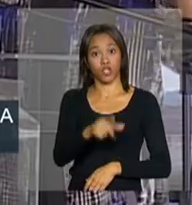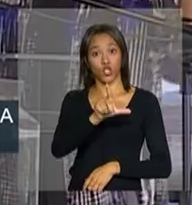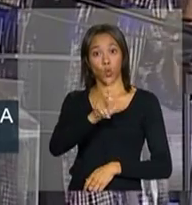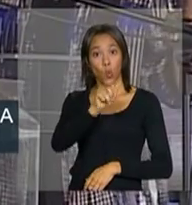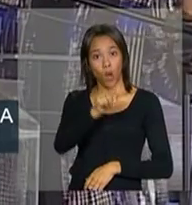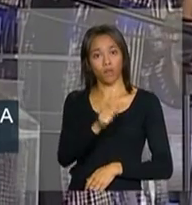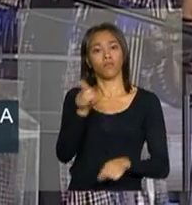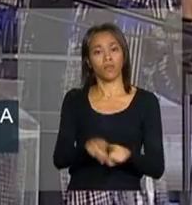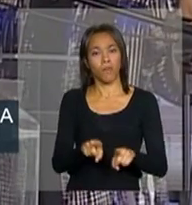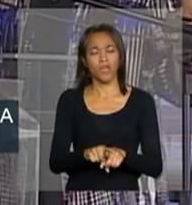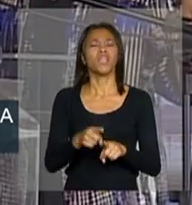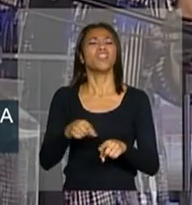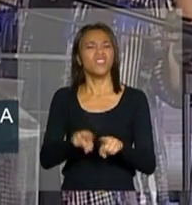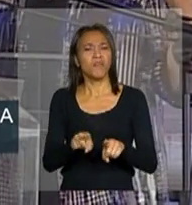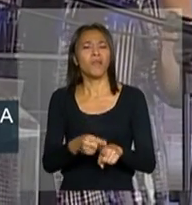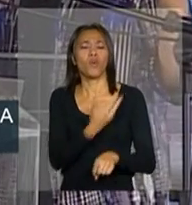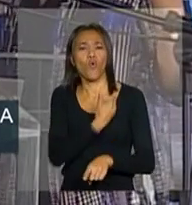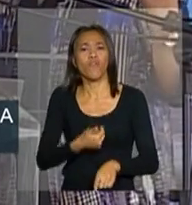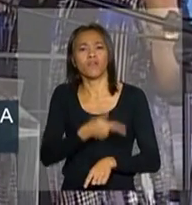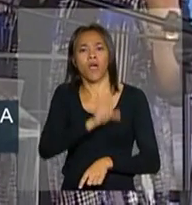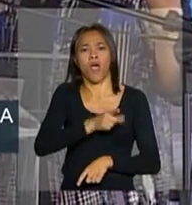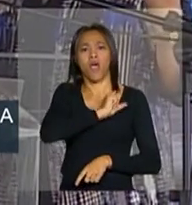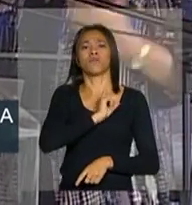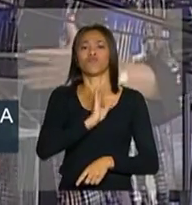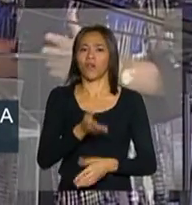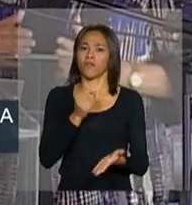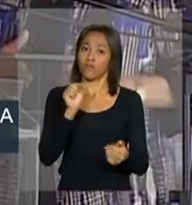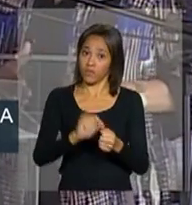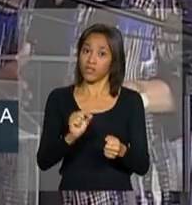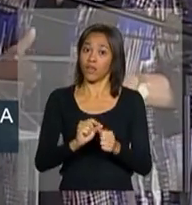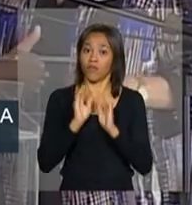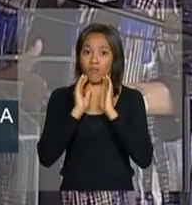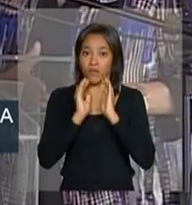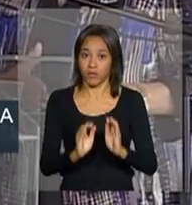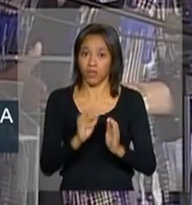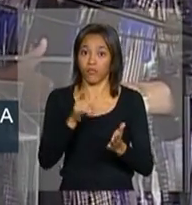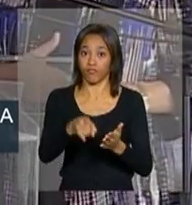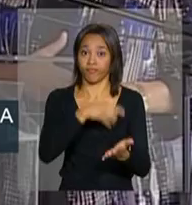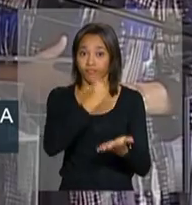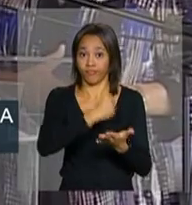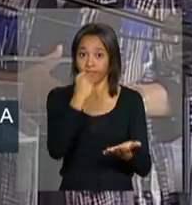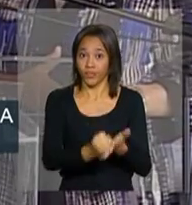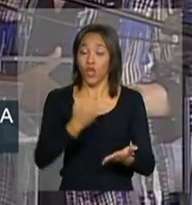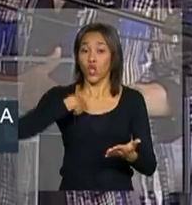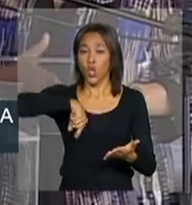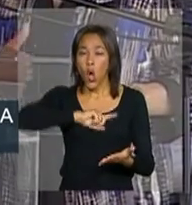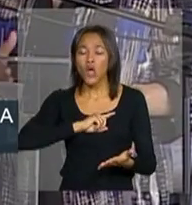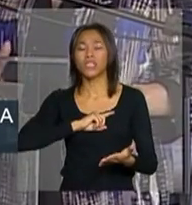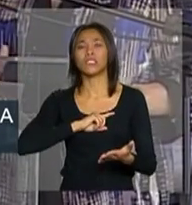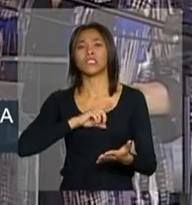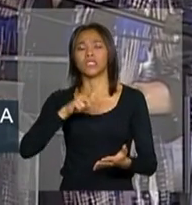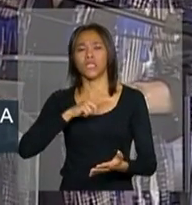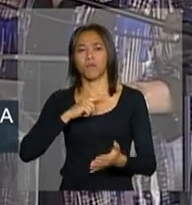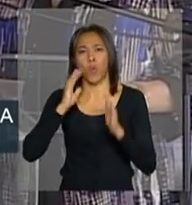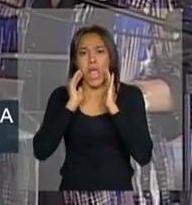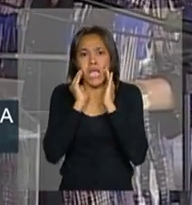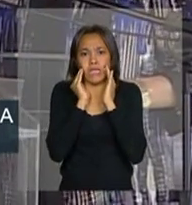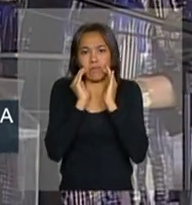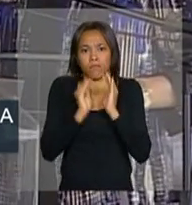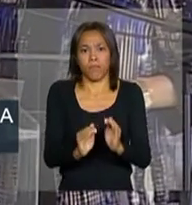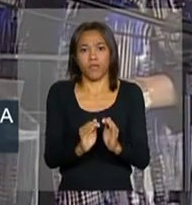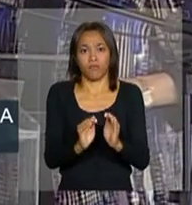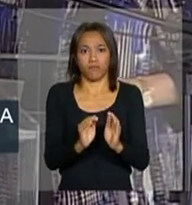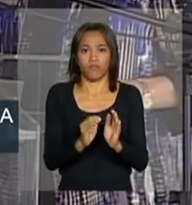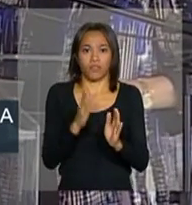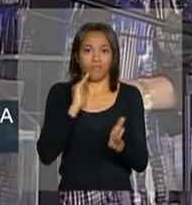quero dizer que governos anteriores a nós também fizeram. Nós viemos de um ciclo de respeito ao contrato